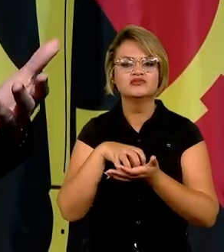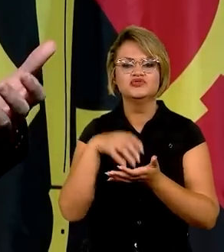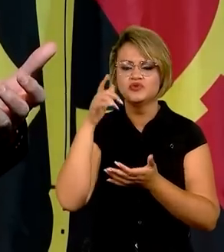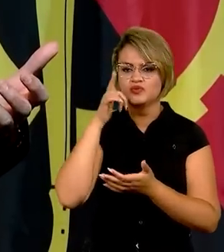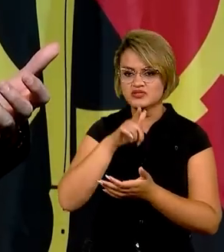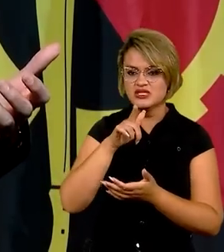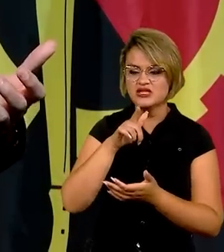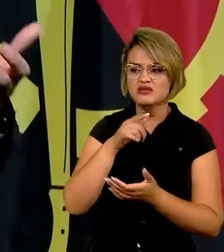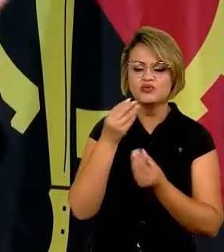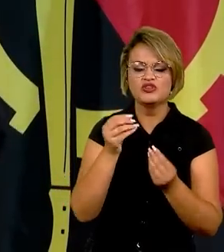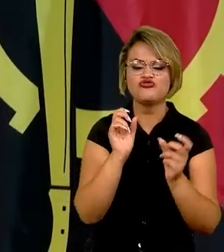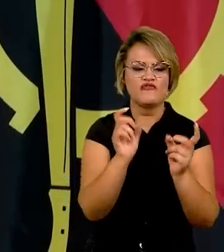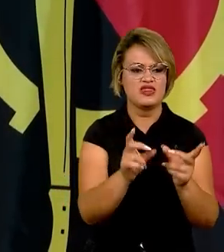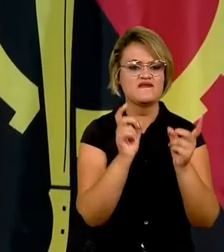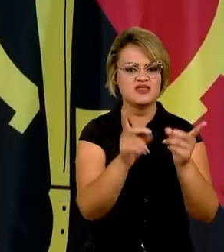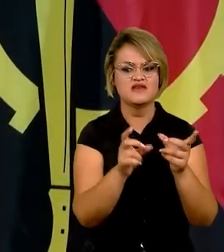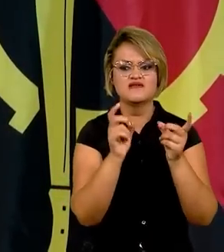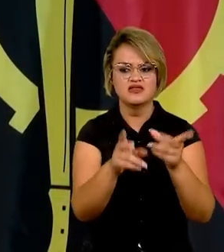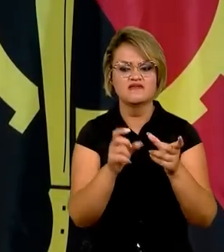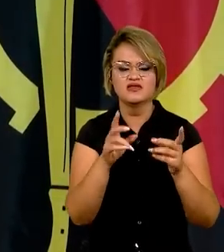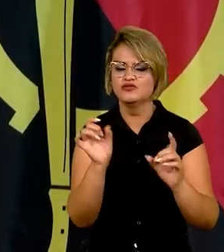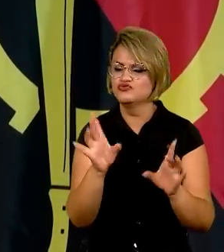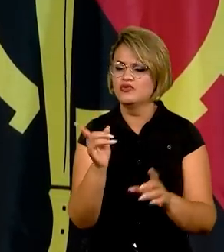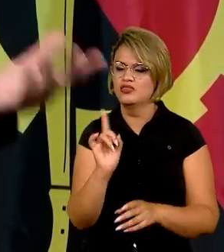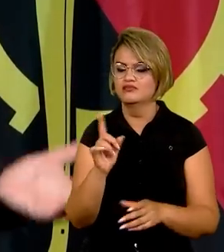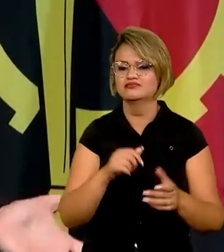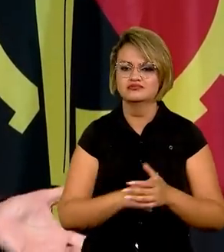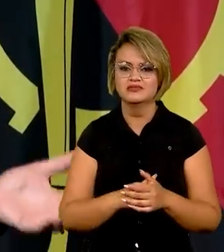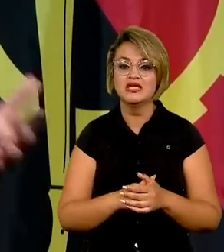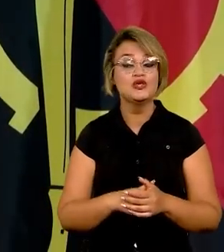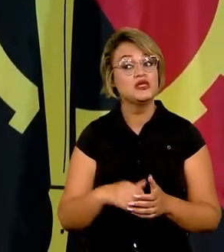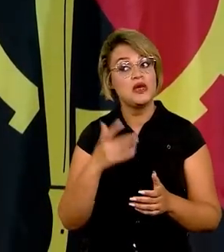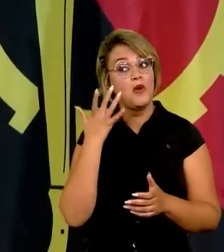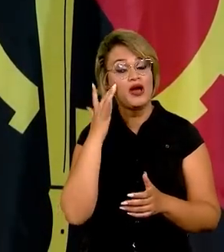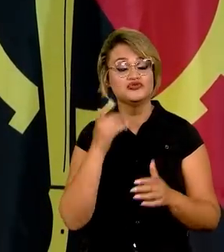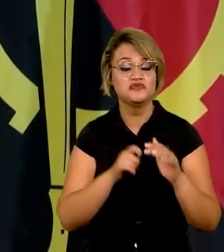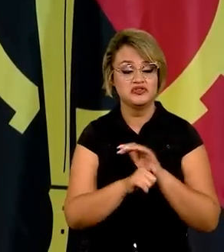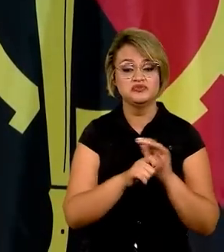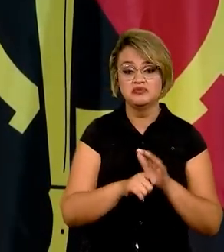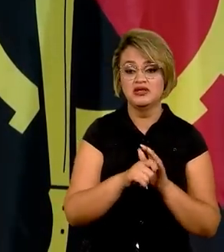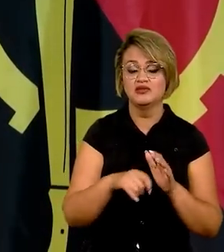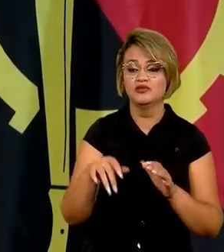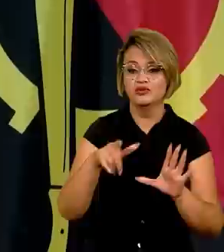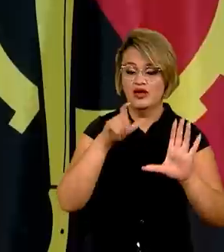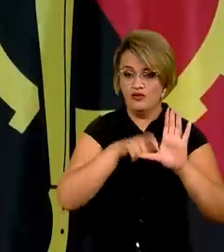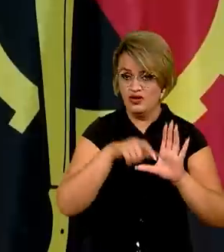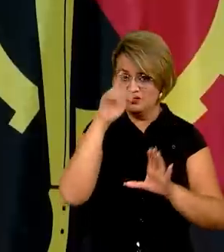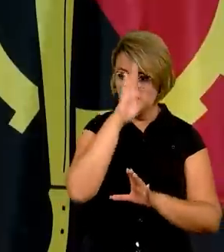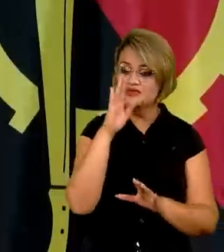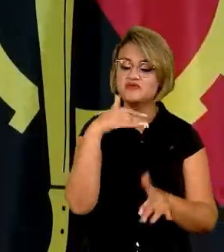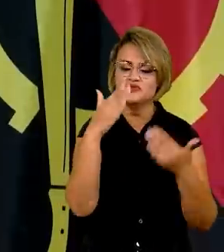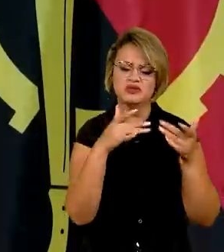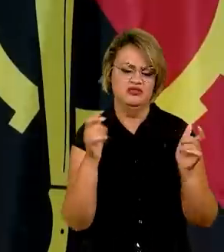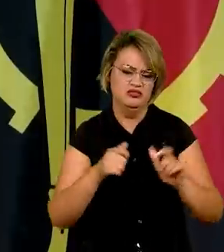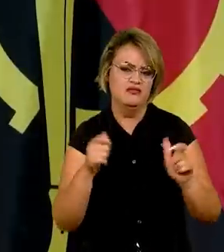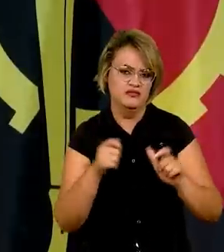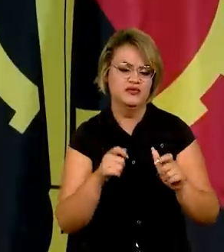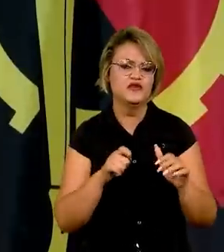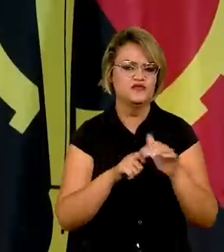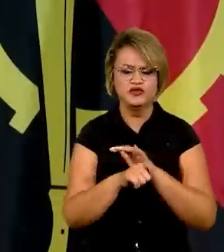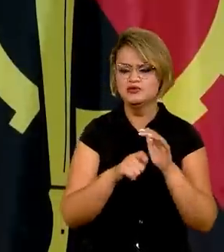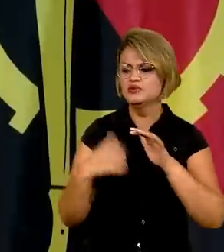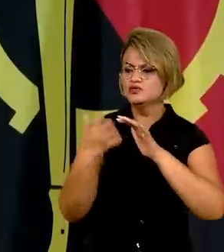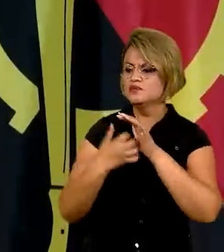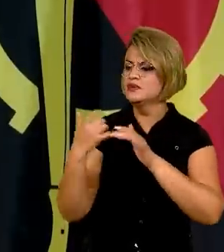vender produto aqui. E acho que o investimento angolano no Brasil vai crescer, mas o investimento de empresas brasileiras aqui,